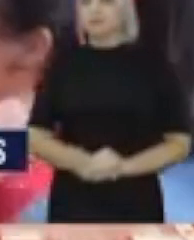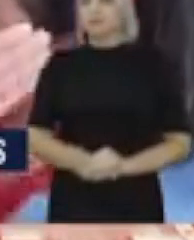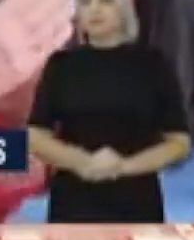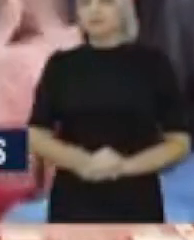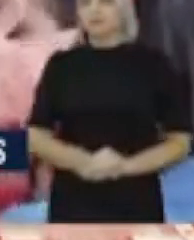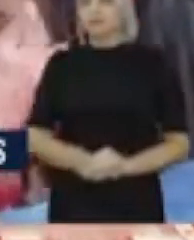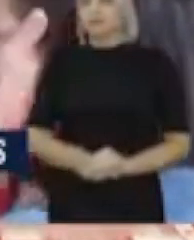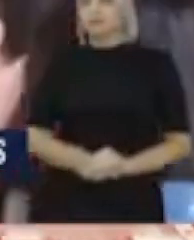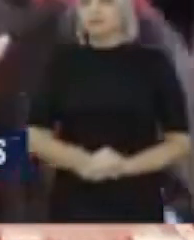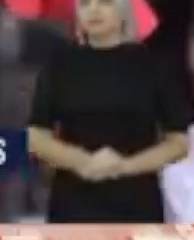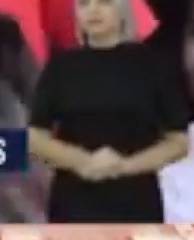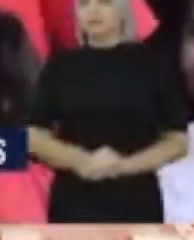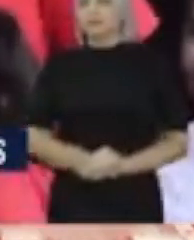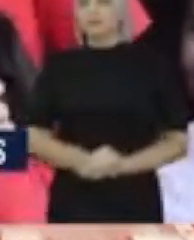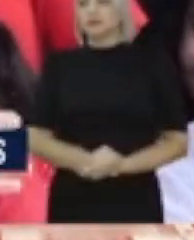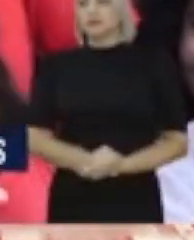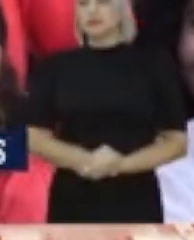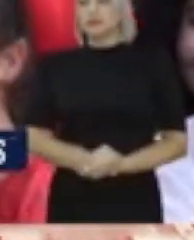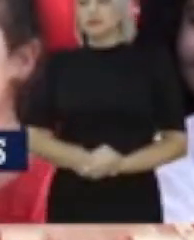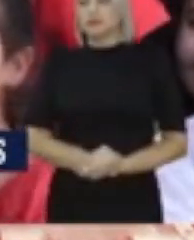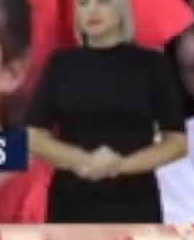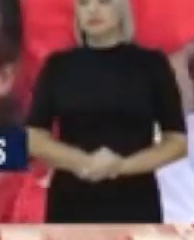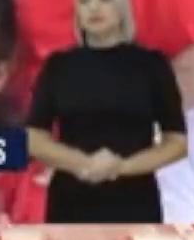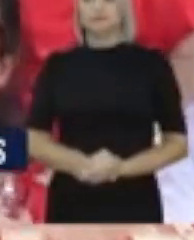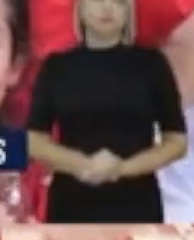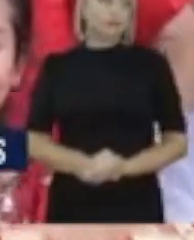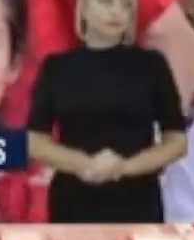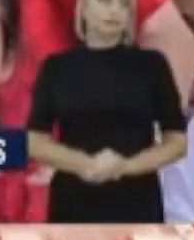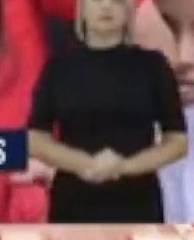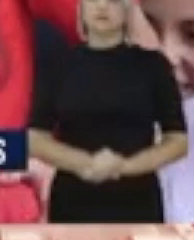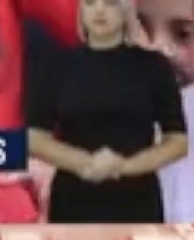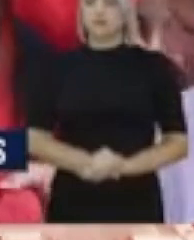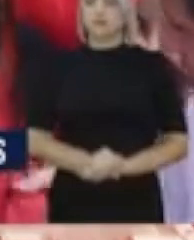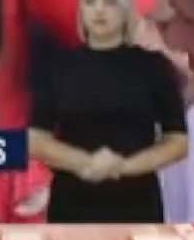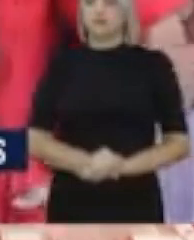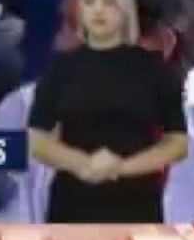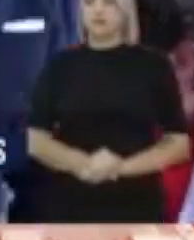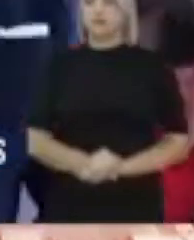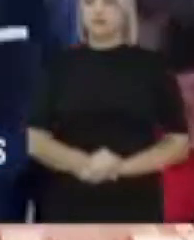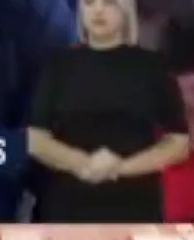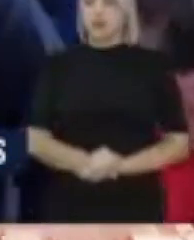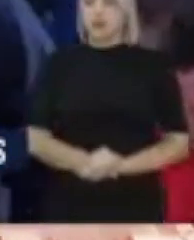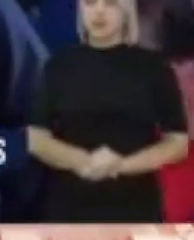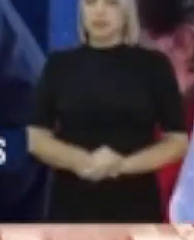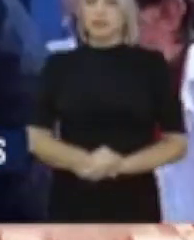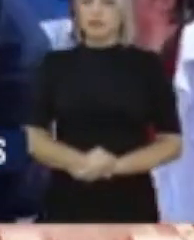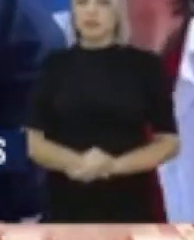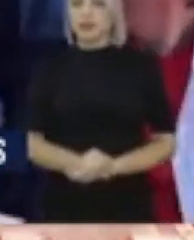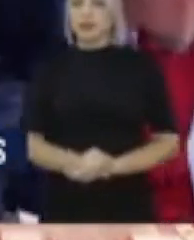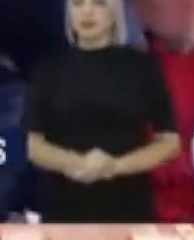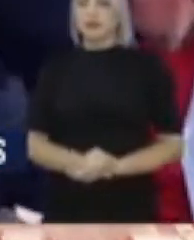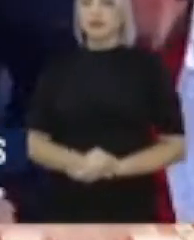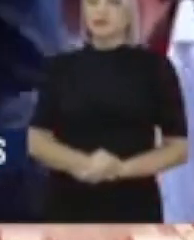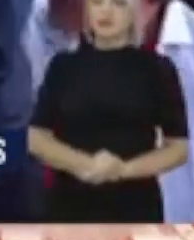a gente percebe que o Lula está sinalizando para os setores evangélicos, né? Está falando em paz, em amor contra o ódio, entre a bancada ser,